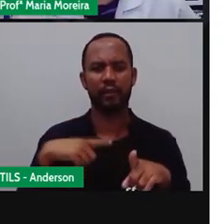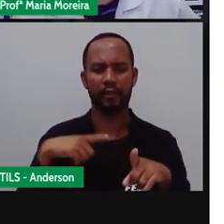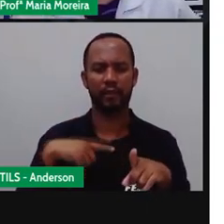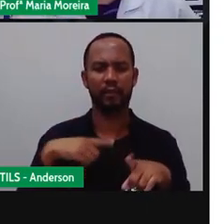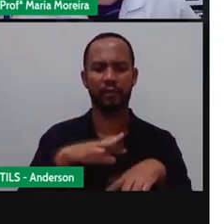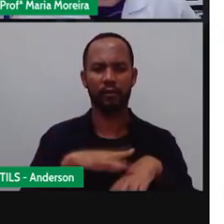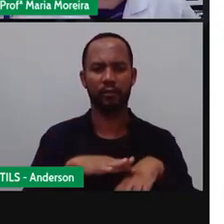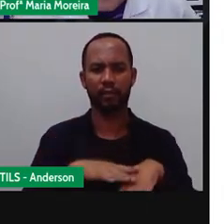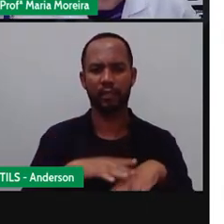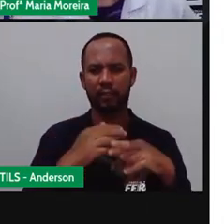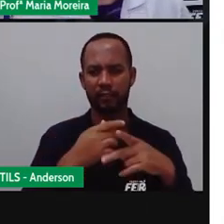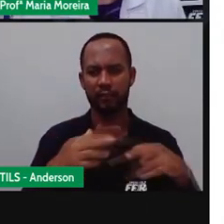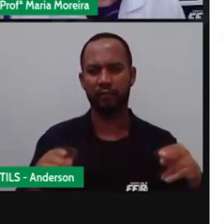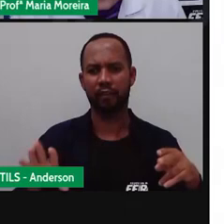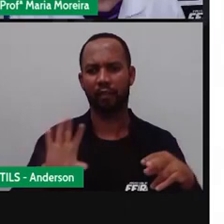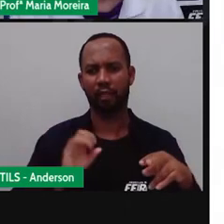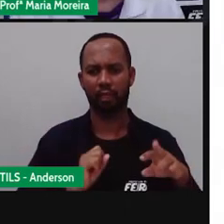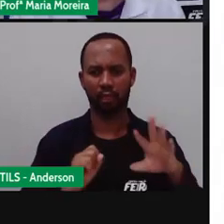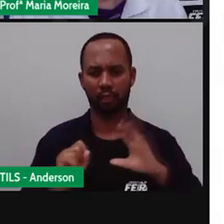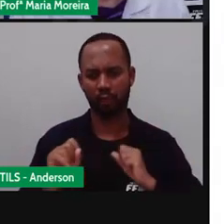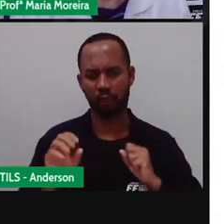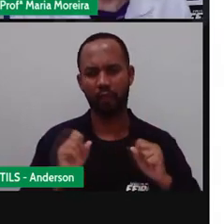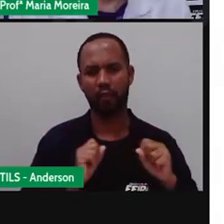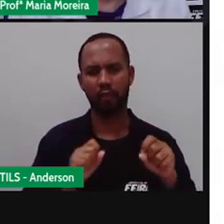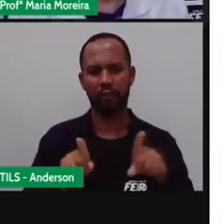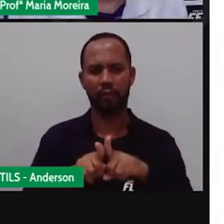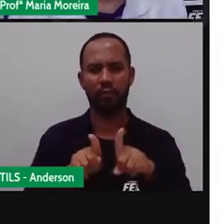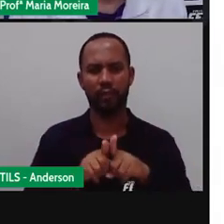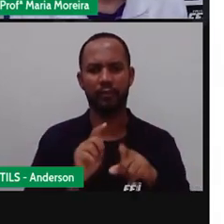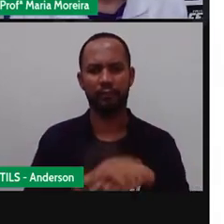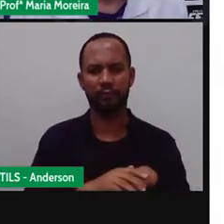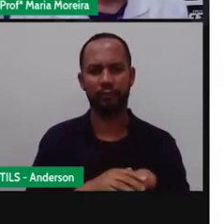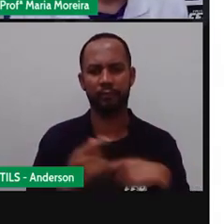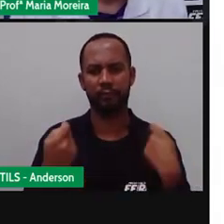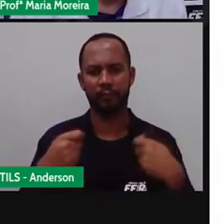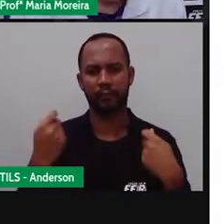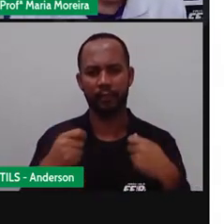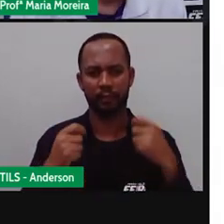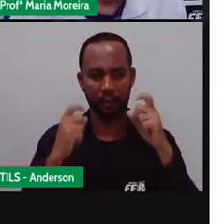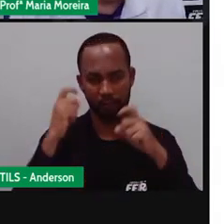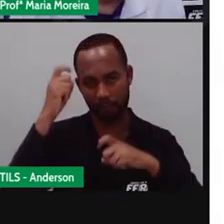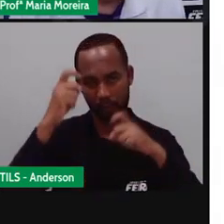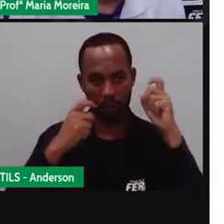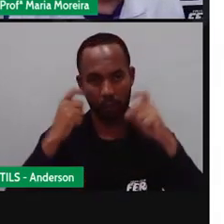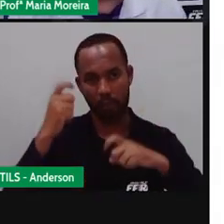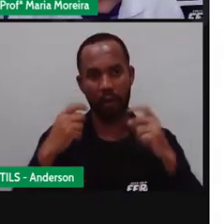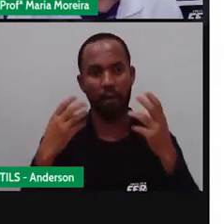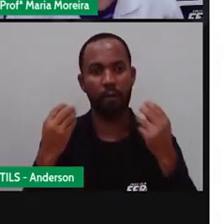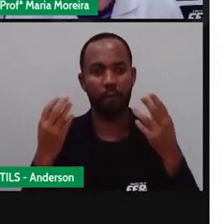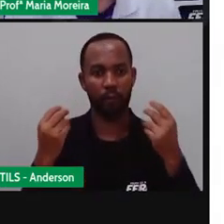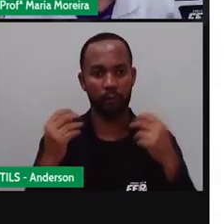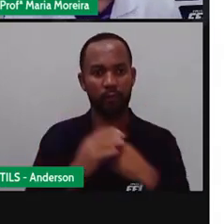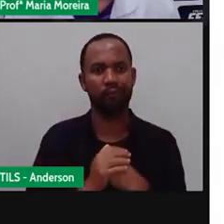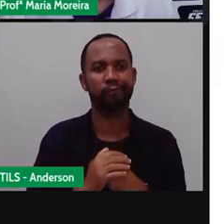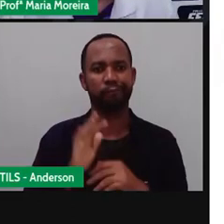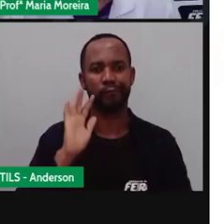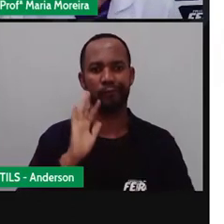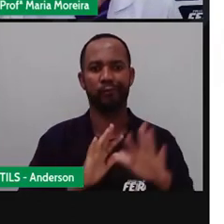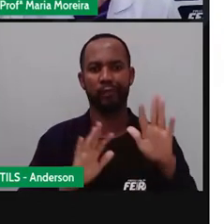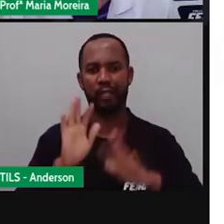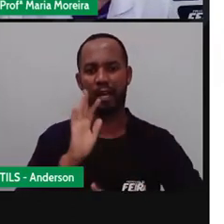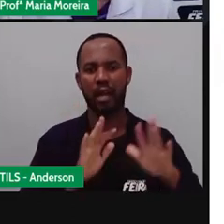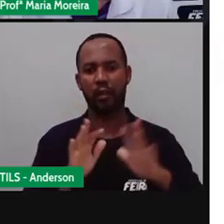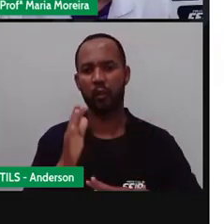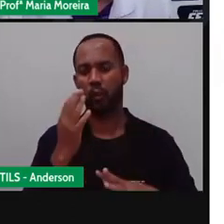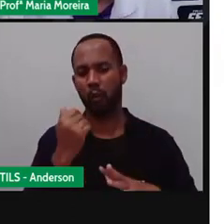característico Não é isso? A formiga Bom, tem que se preocupar E muito com essas coisas Com o consumo de alimentos